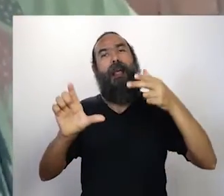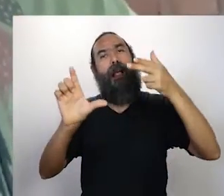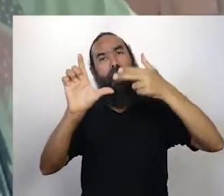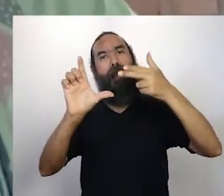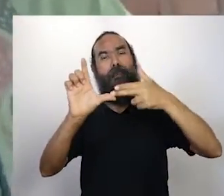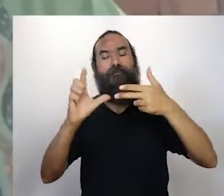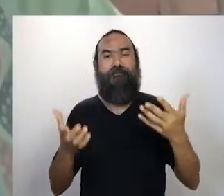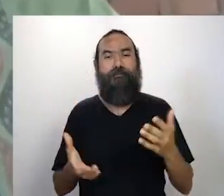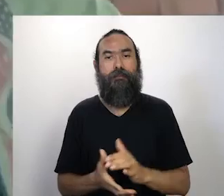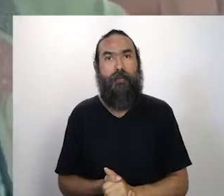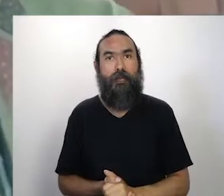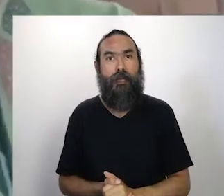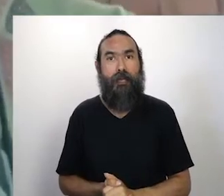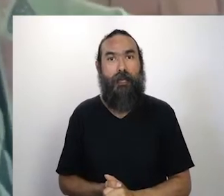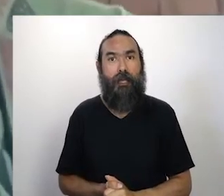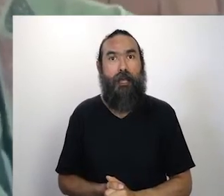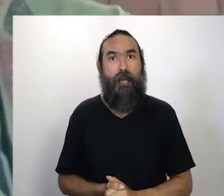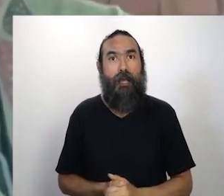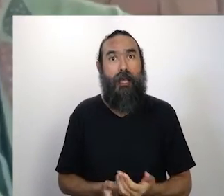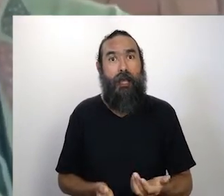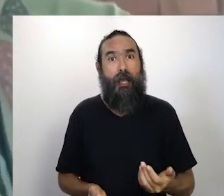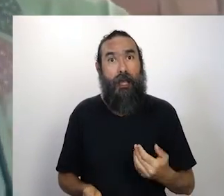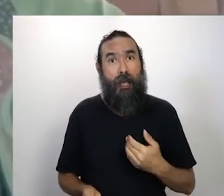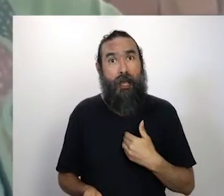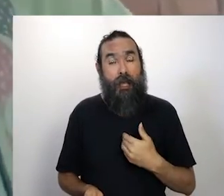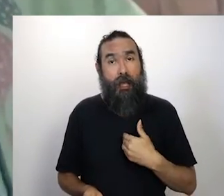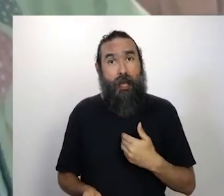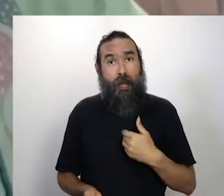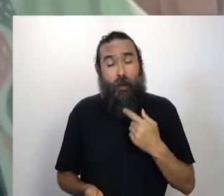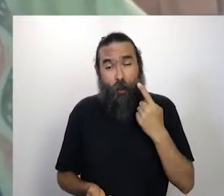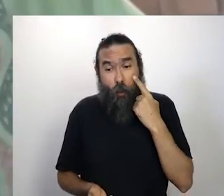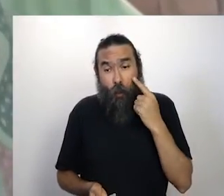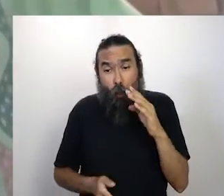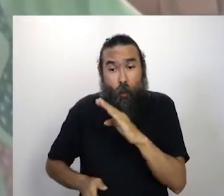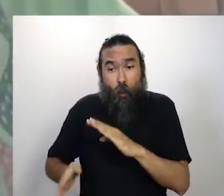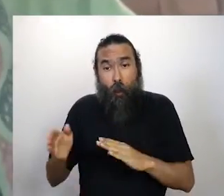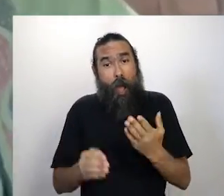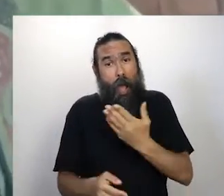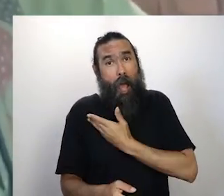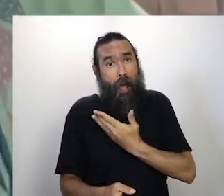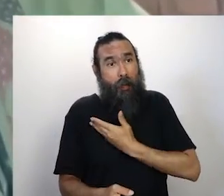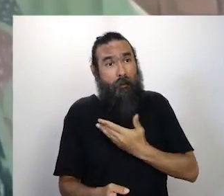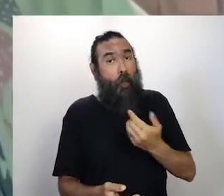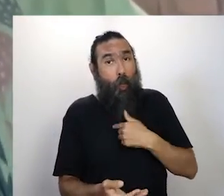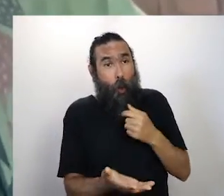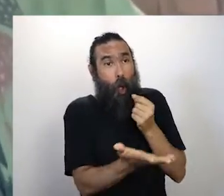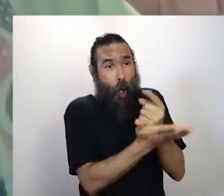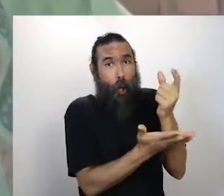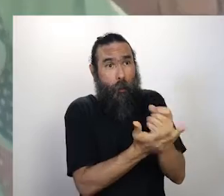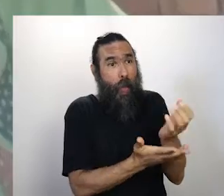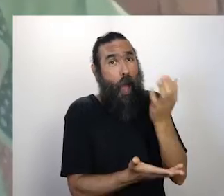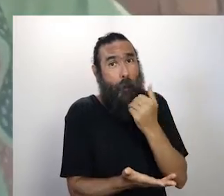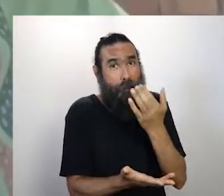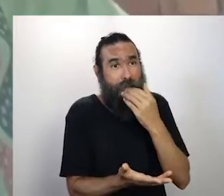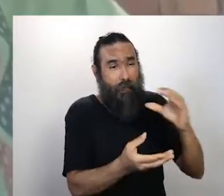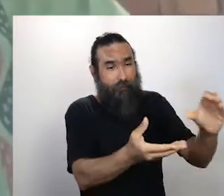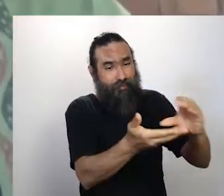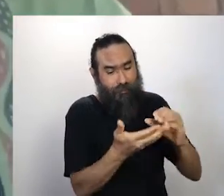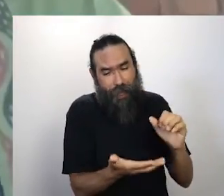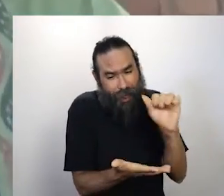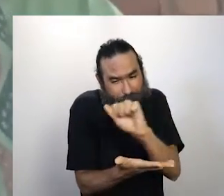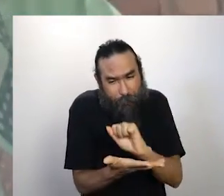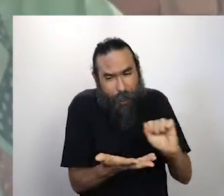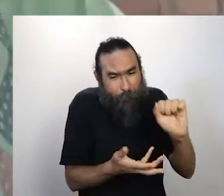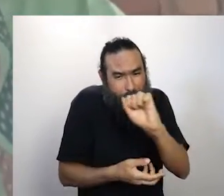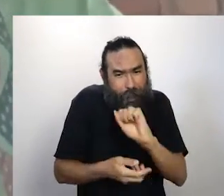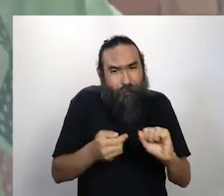incrível que pareça, mesmo lavando até os pacotes de linhaça que eu recebi, que eu comprava, não sei o quê, poucas saídas